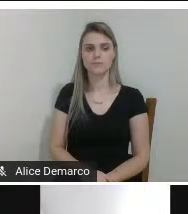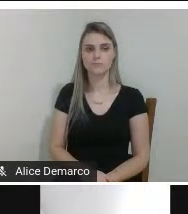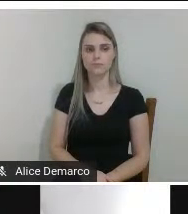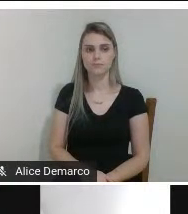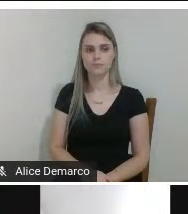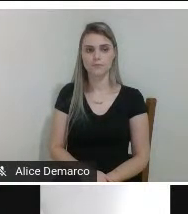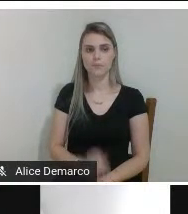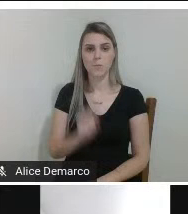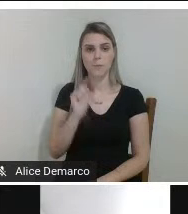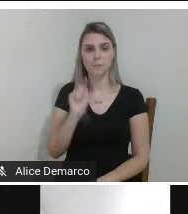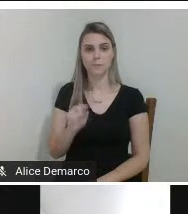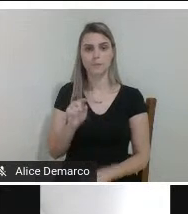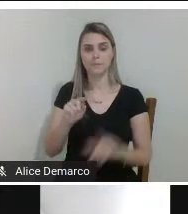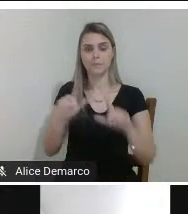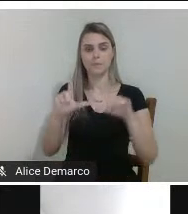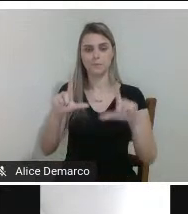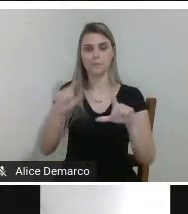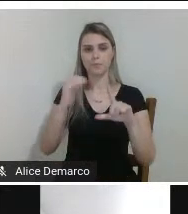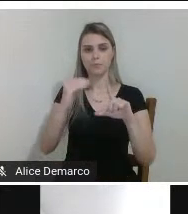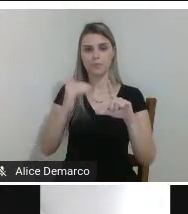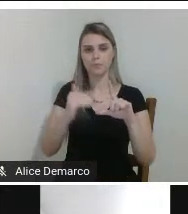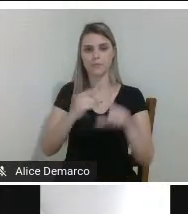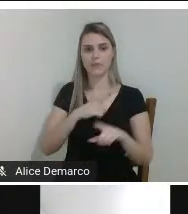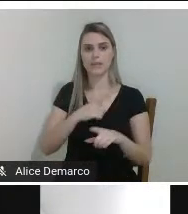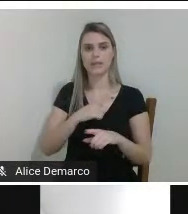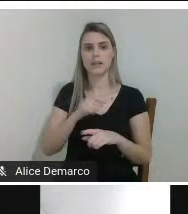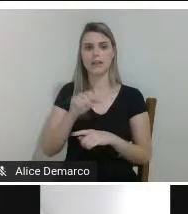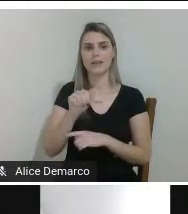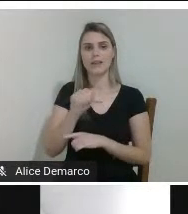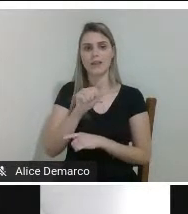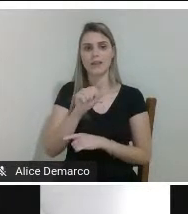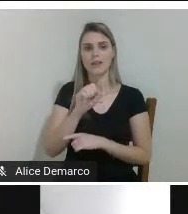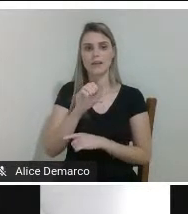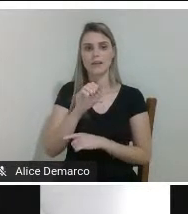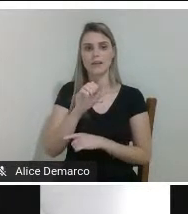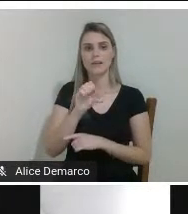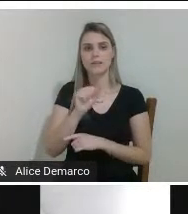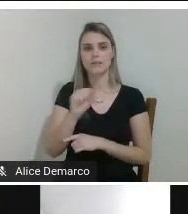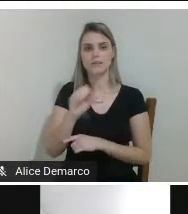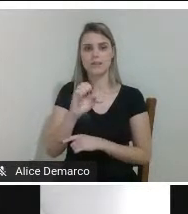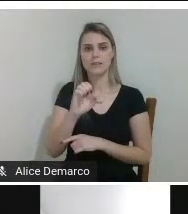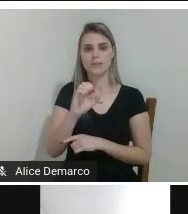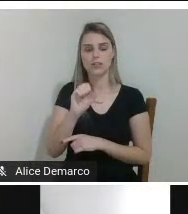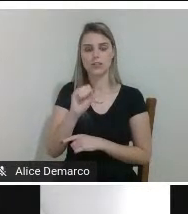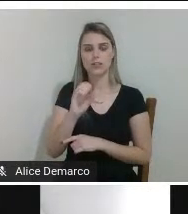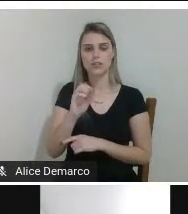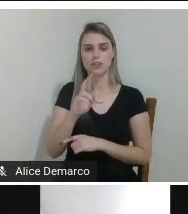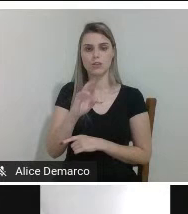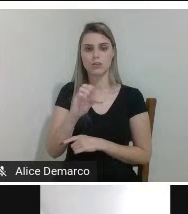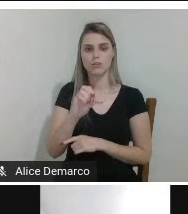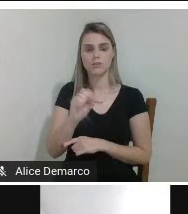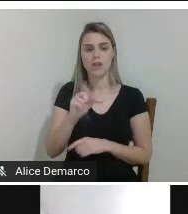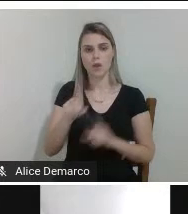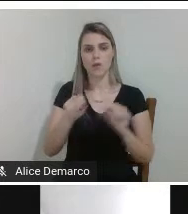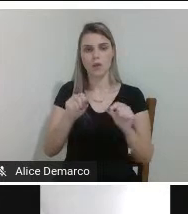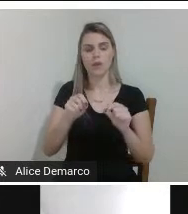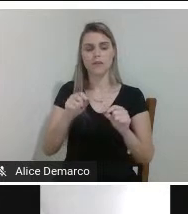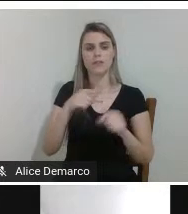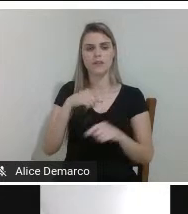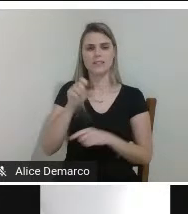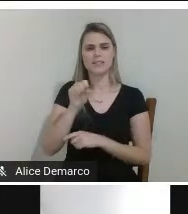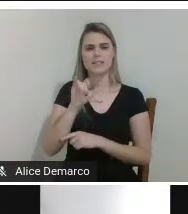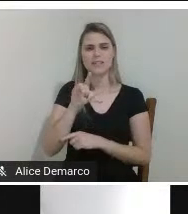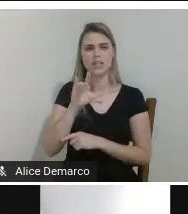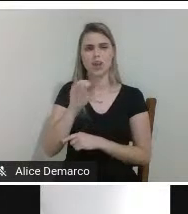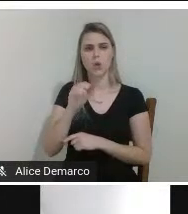aqui a gente tem o slide dos acessórios será usado o rodízio de silicone apoio